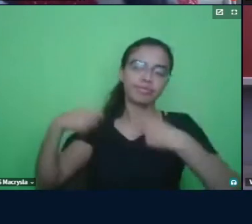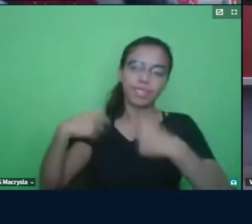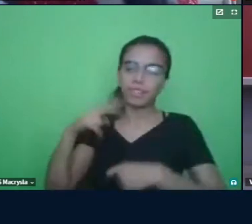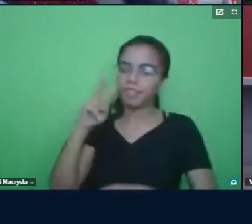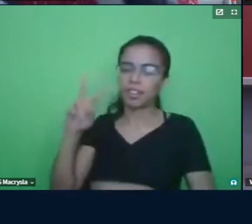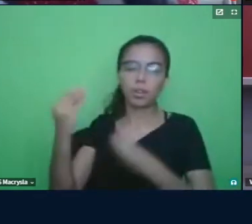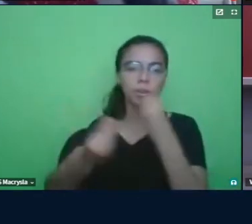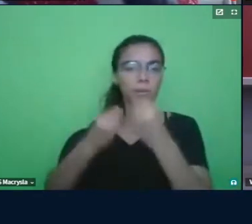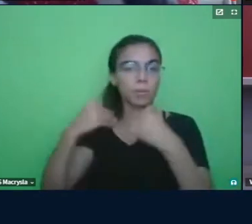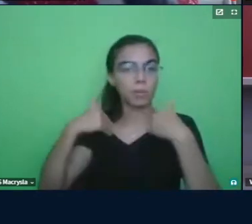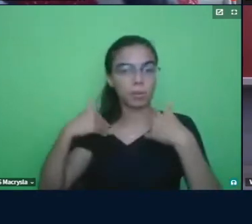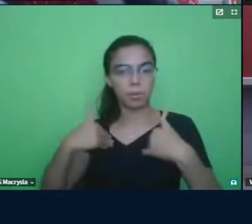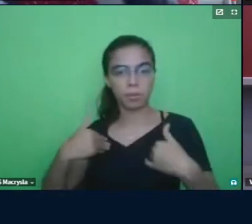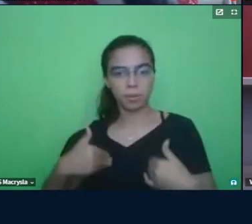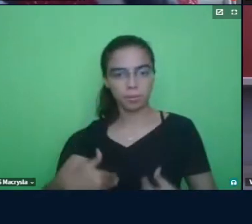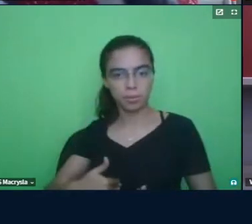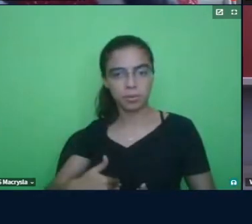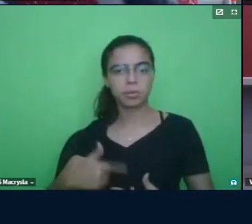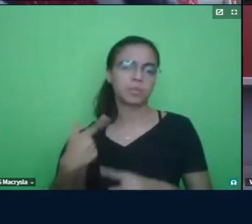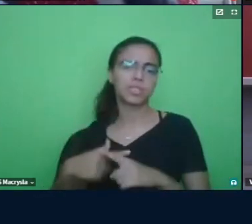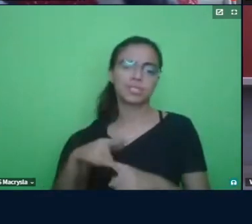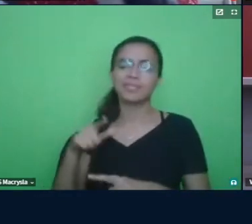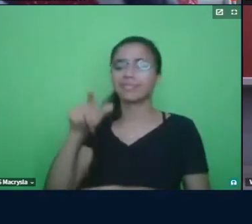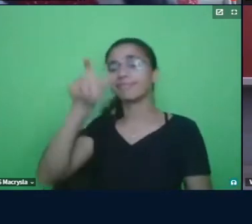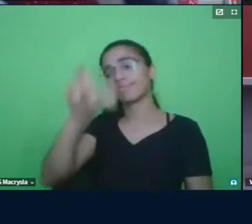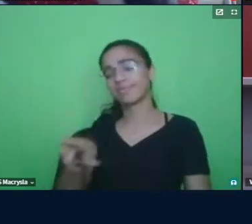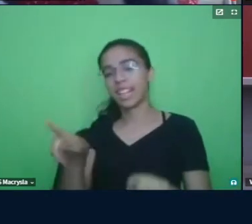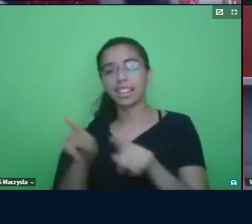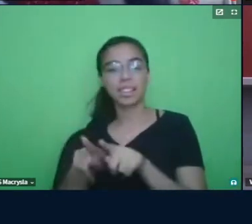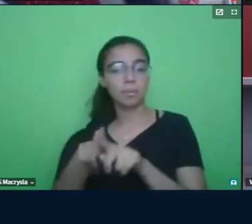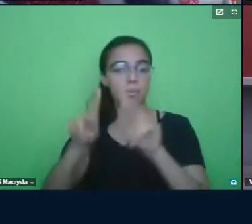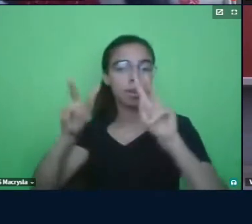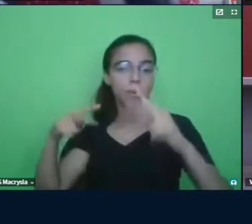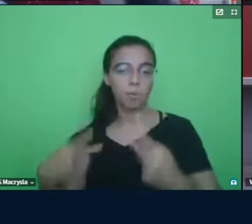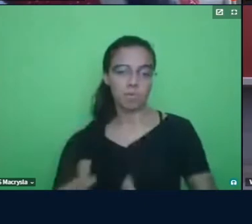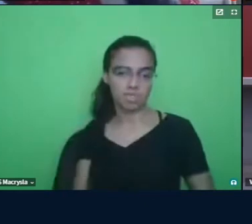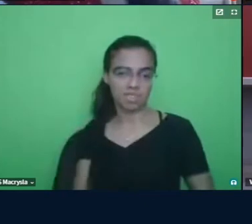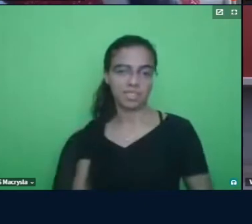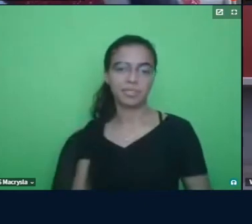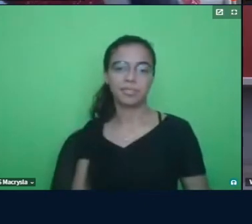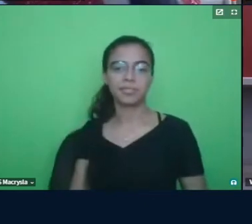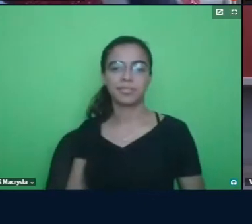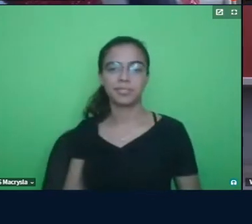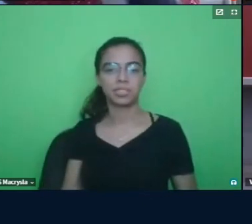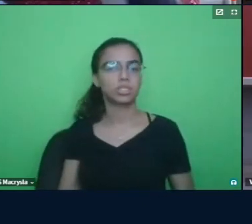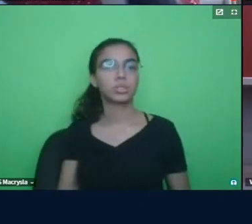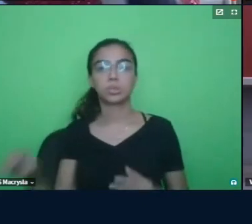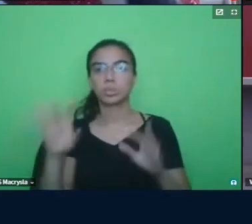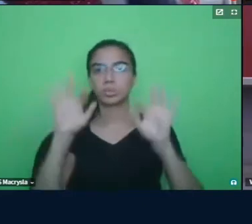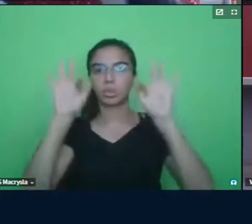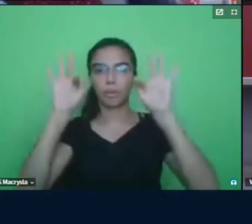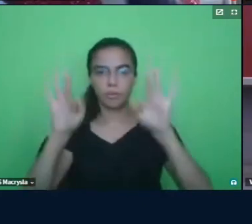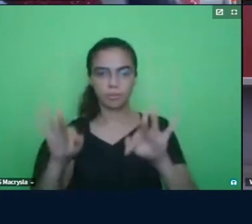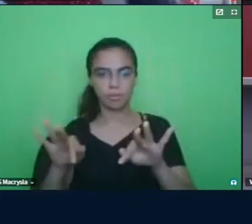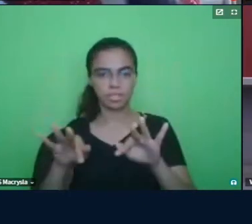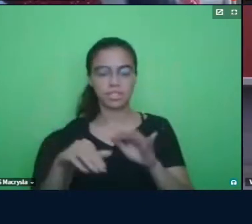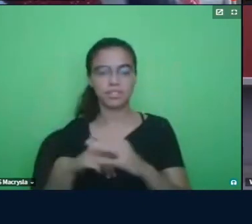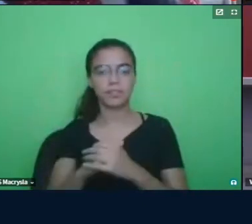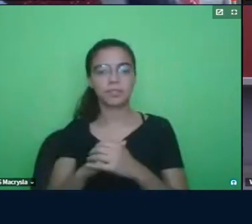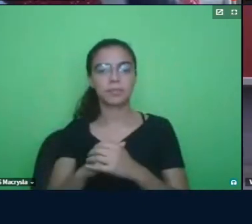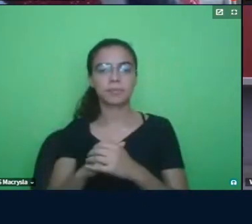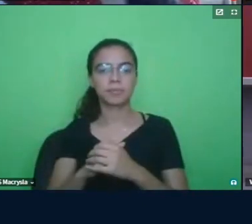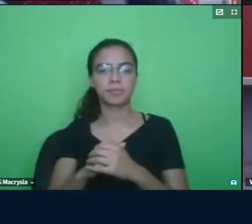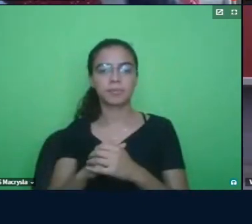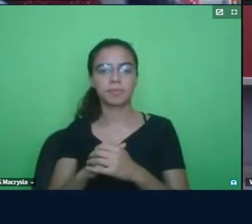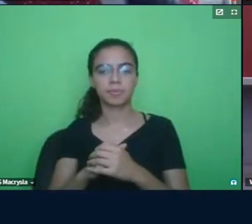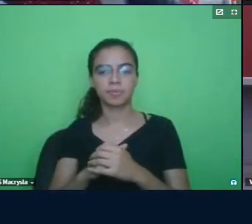comportamentais. Afinal, nós estamos lidando com seres humanos, né, e assim, só para encerrar, eu acho que assim,